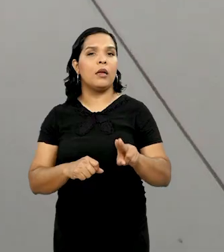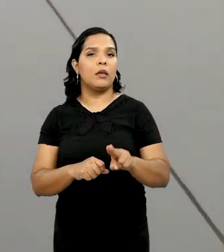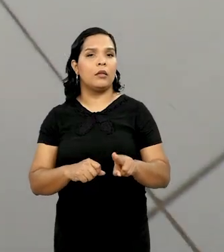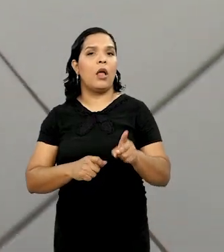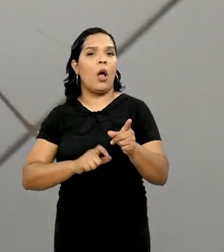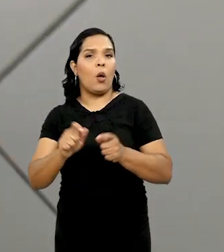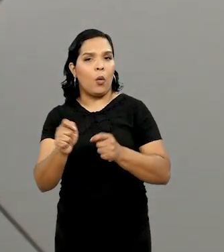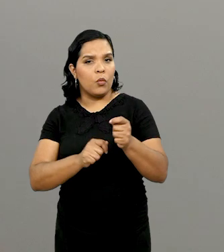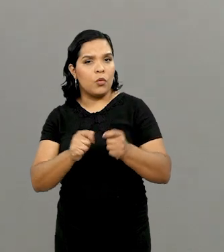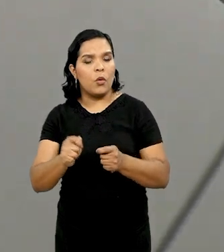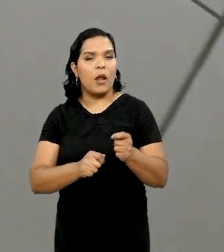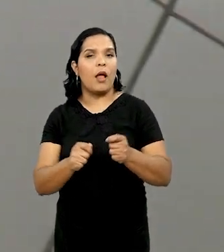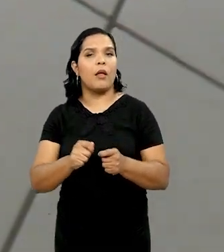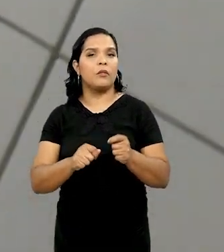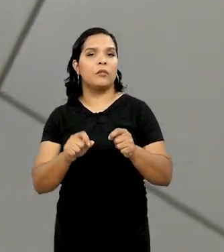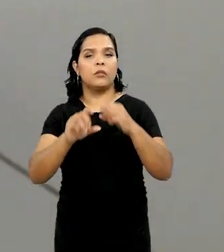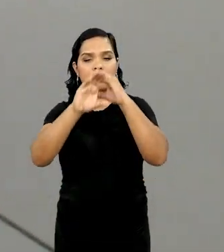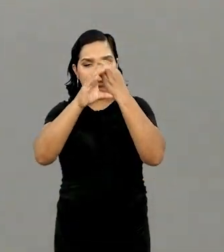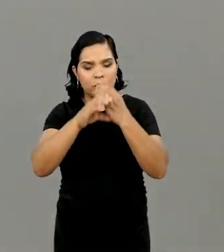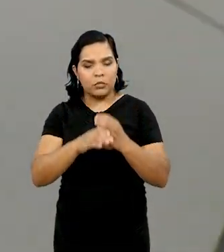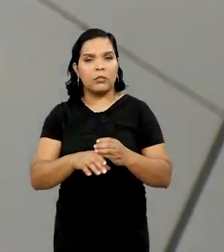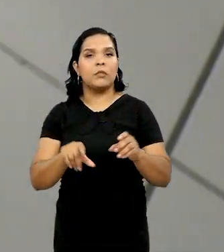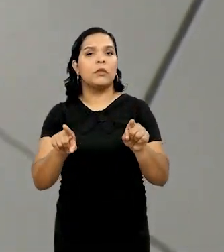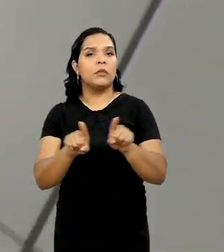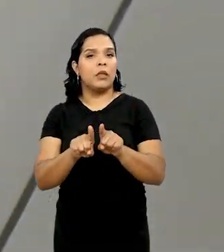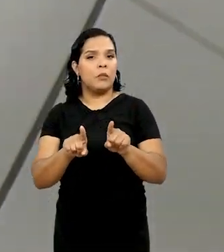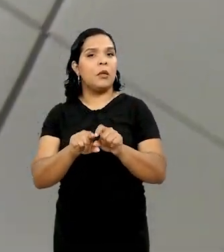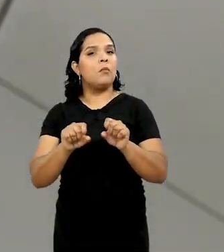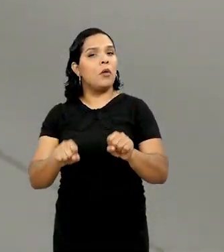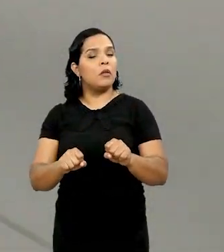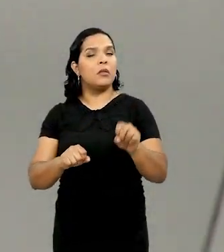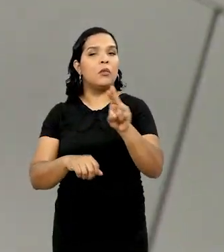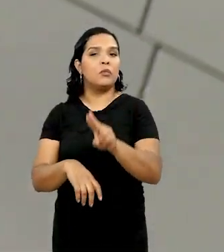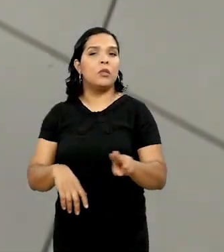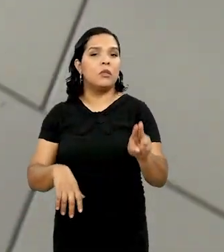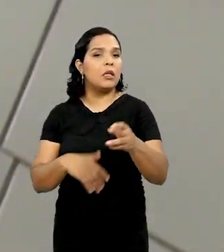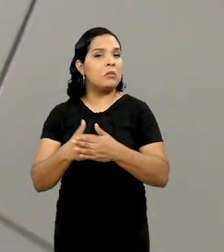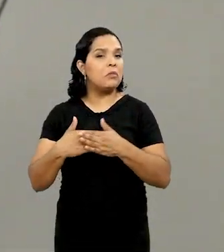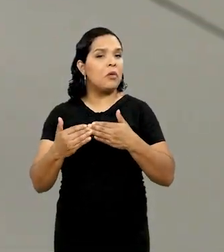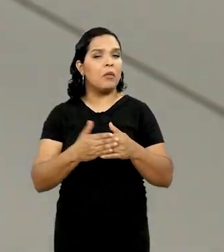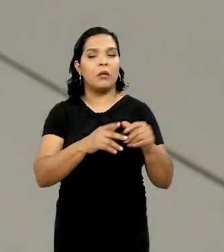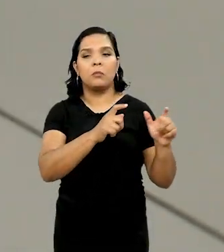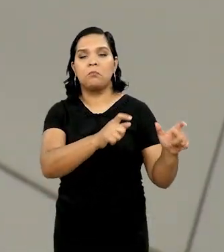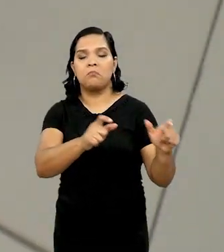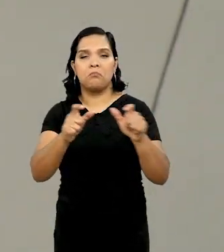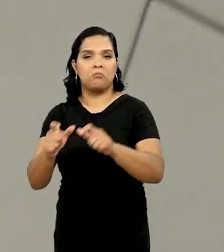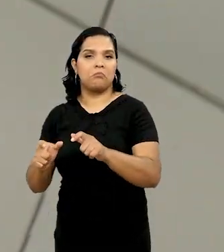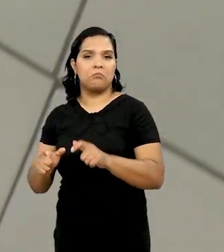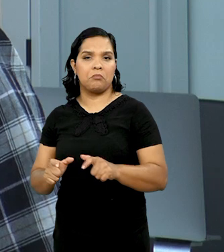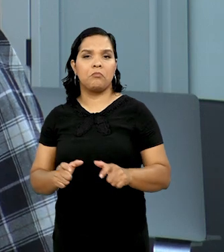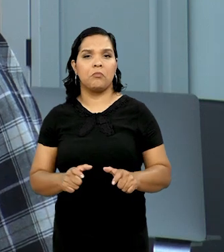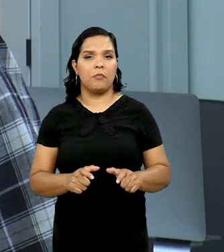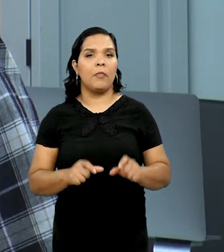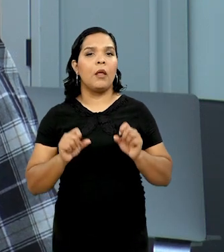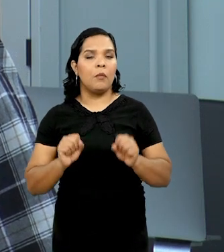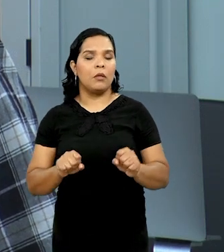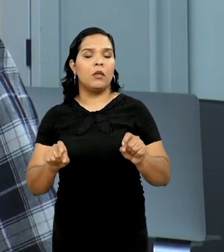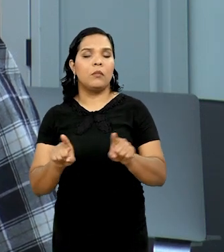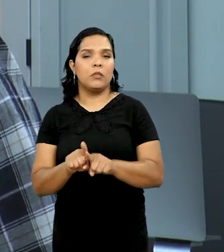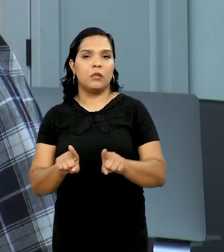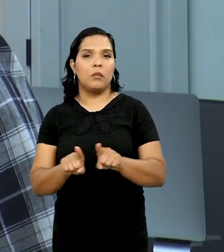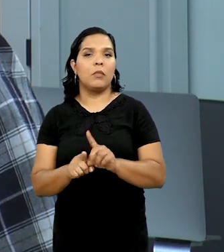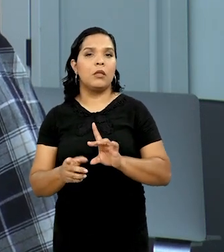ambientes controlados de laboratório e consultório, mas também vai poder ser utilizada em outros ambientes. Nós